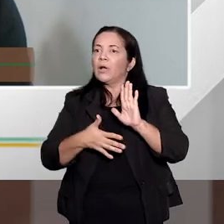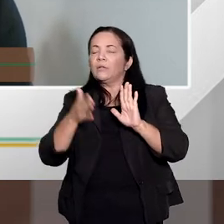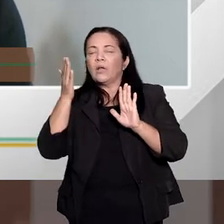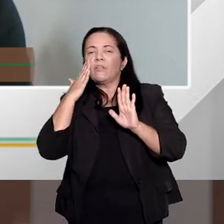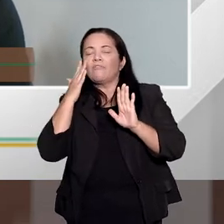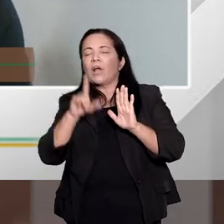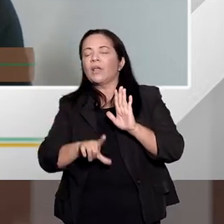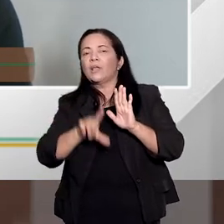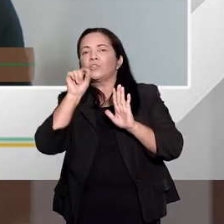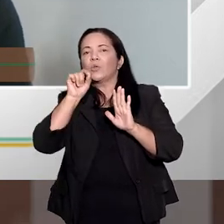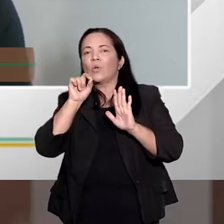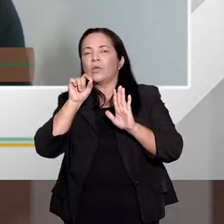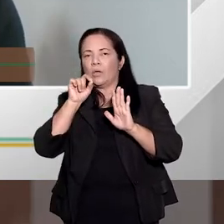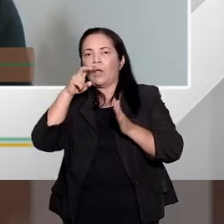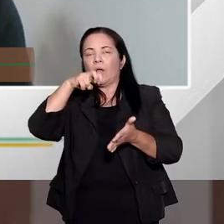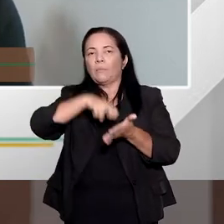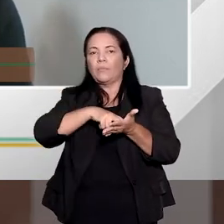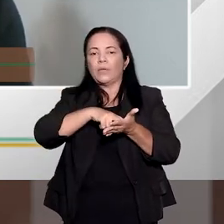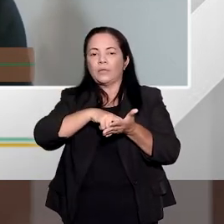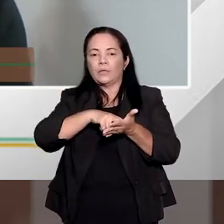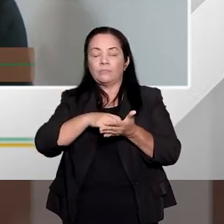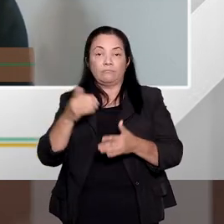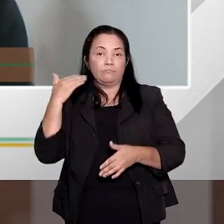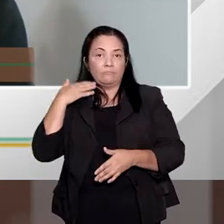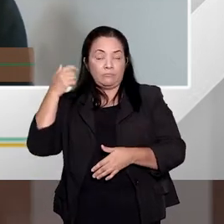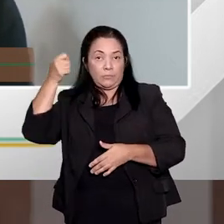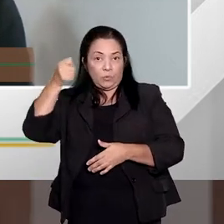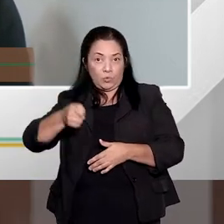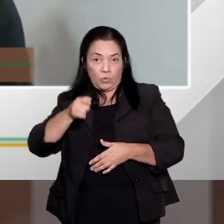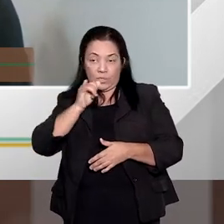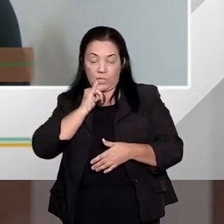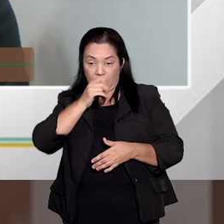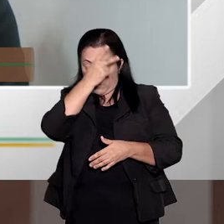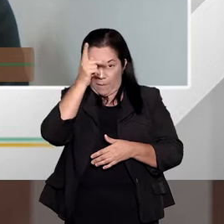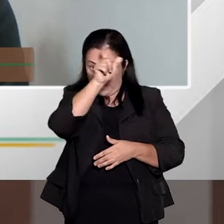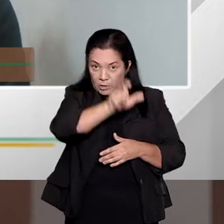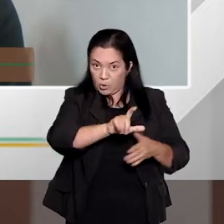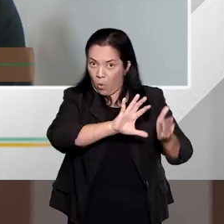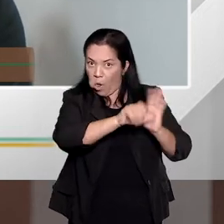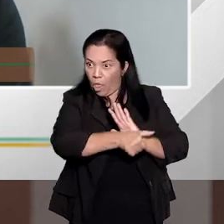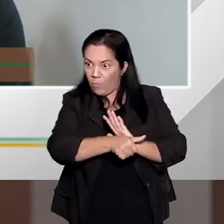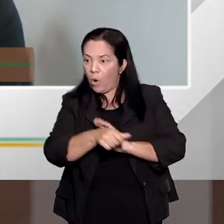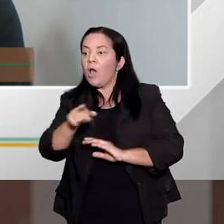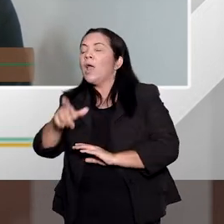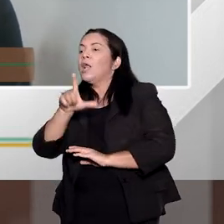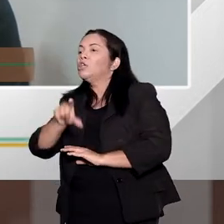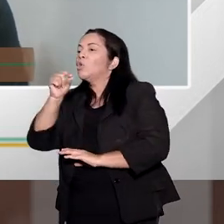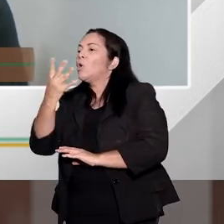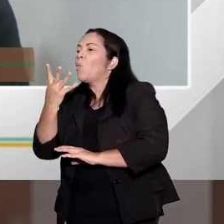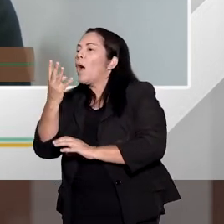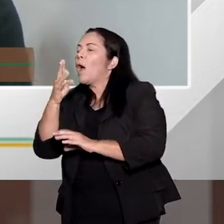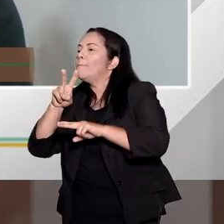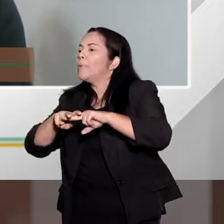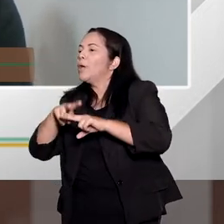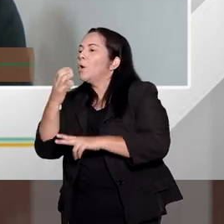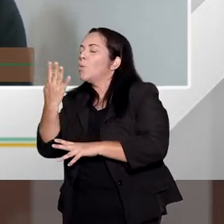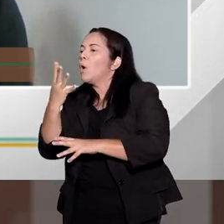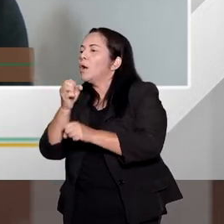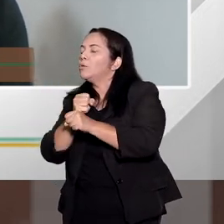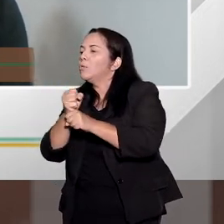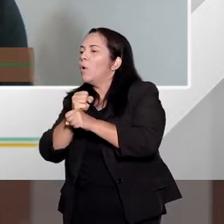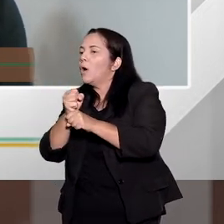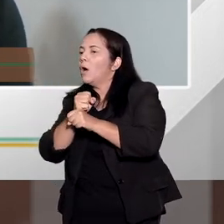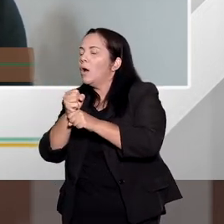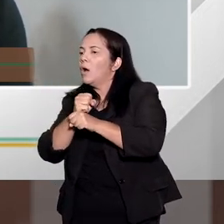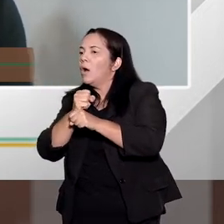a pena intermediária. Então, digamos lá que o juiz, num roubo, ele fixou a pena base em quatro, e há a previsão lá de uma